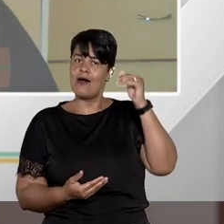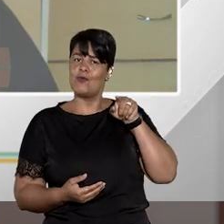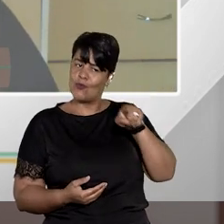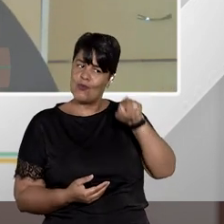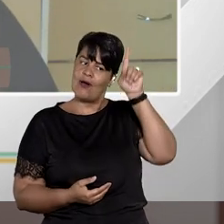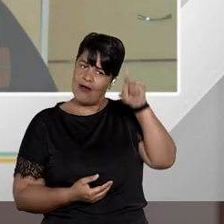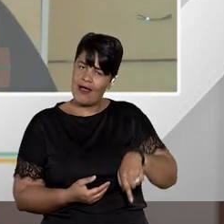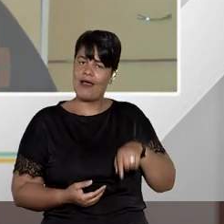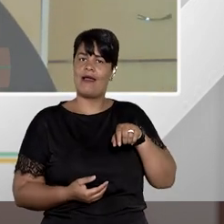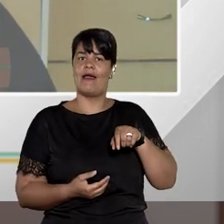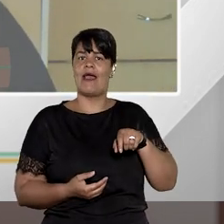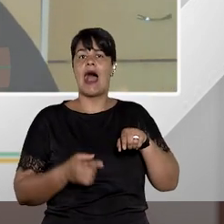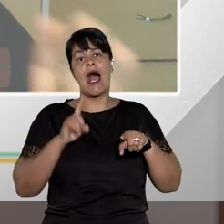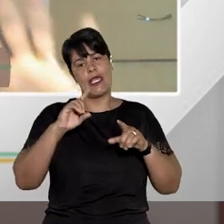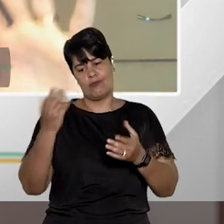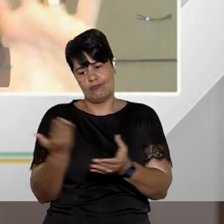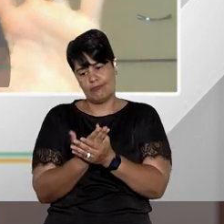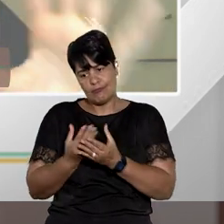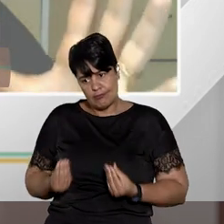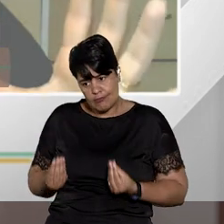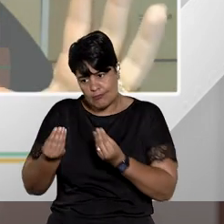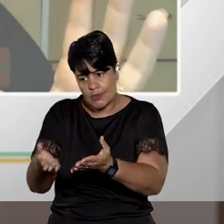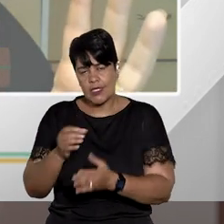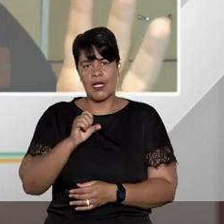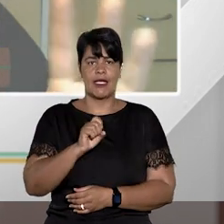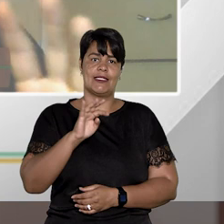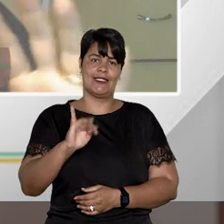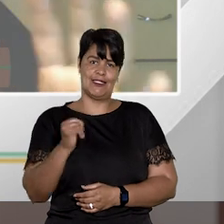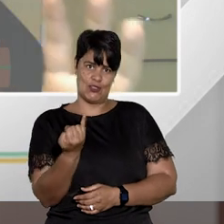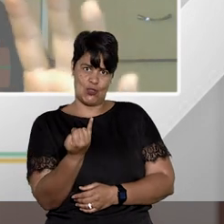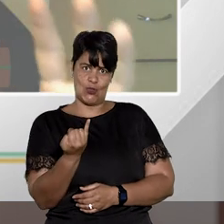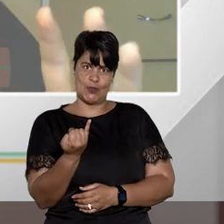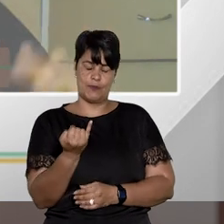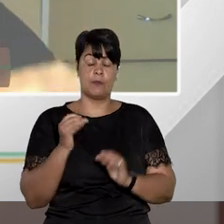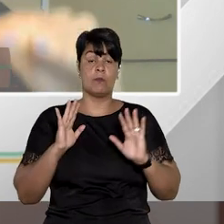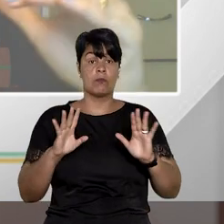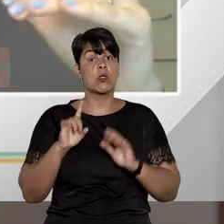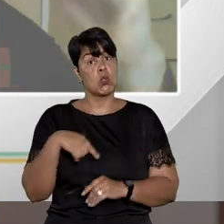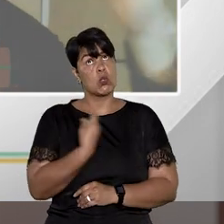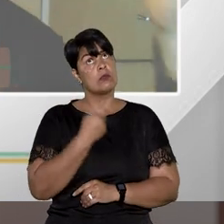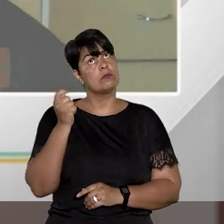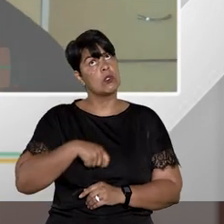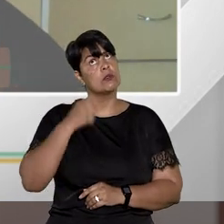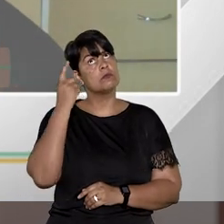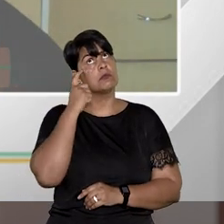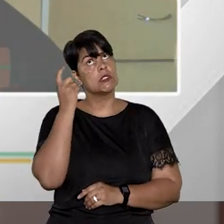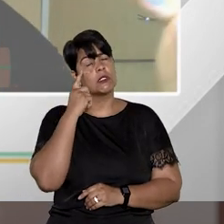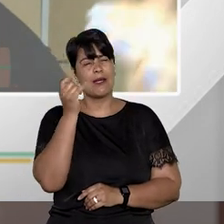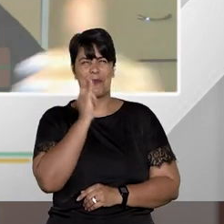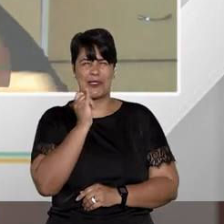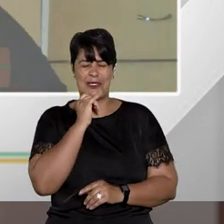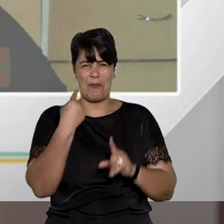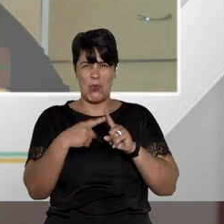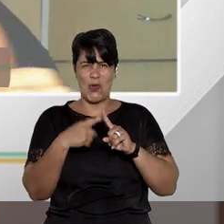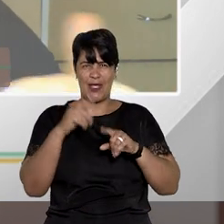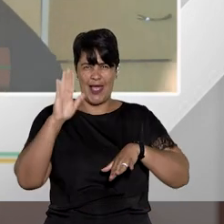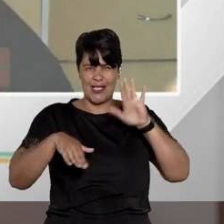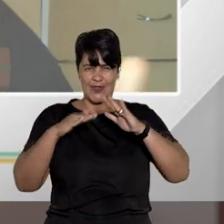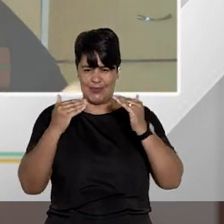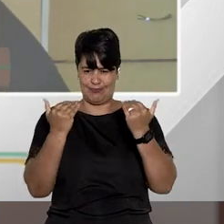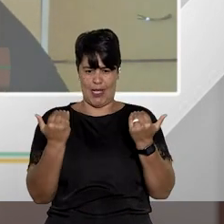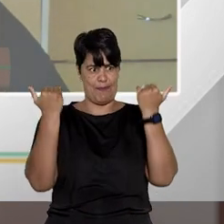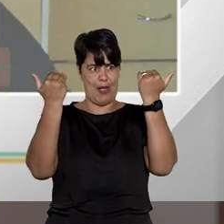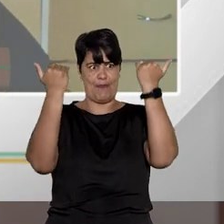vai ser o STJ. A gente pode pensar ali, porque eu não gosto dessa expressão hierarquicamente superior, porque entre